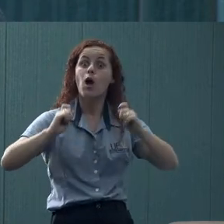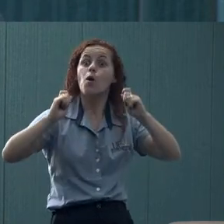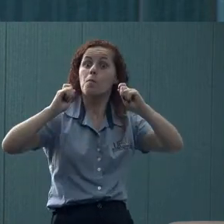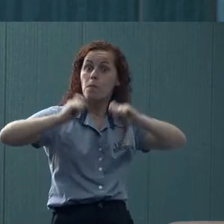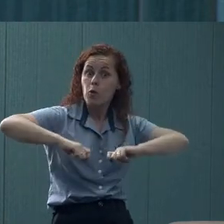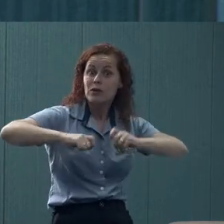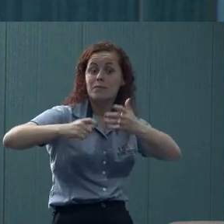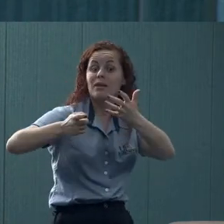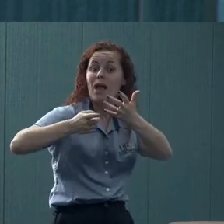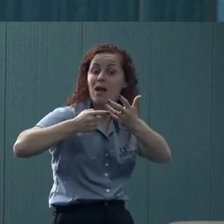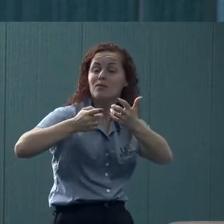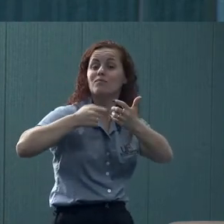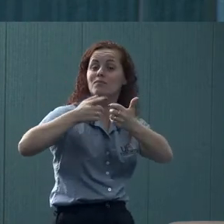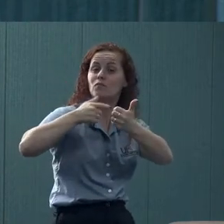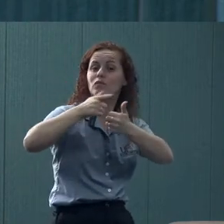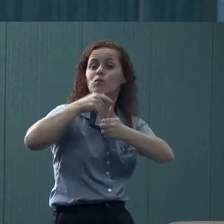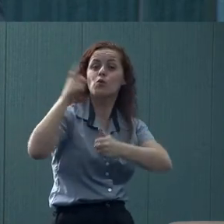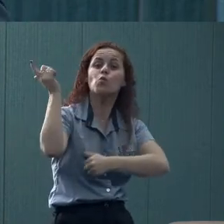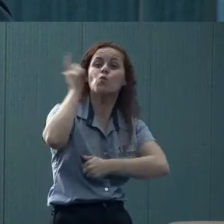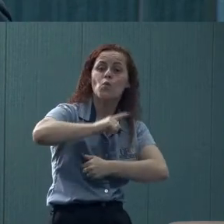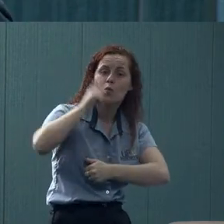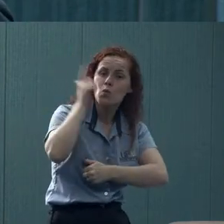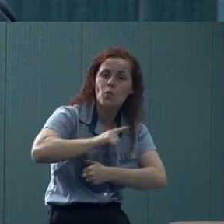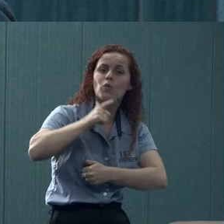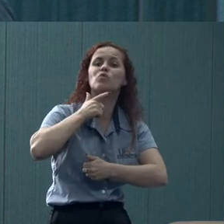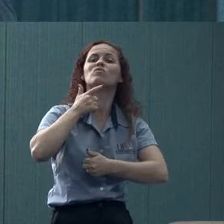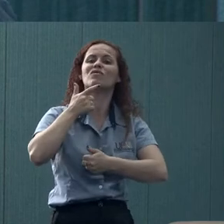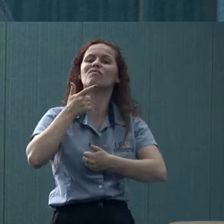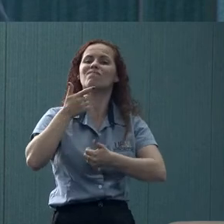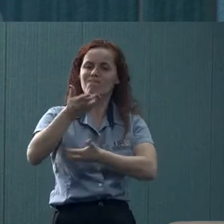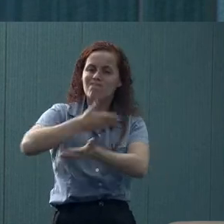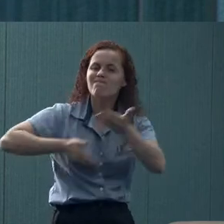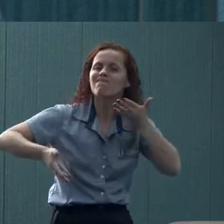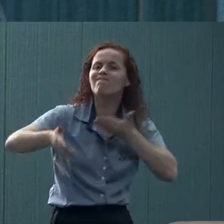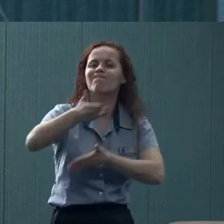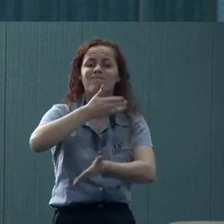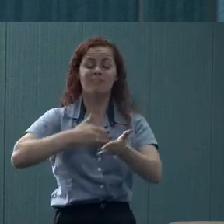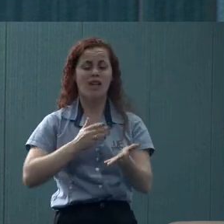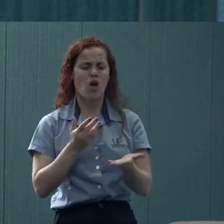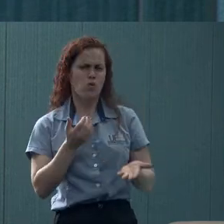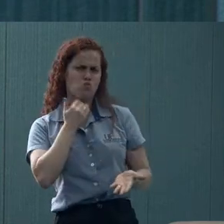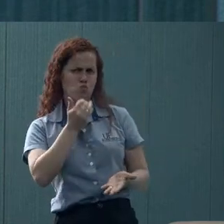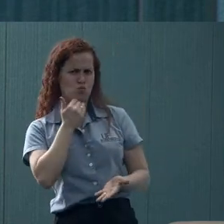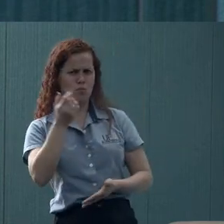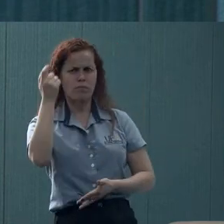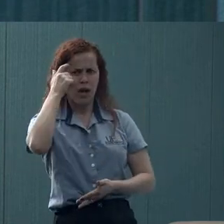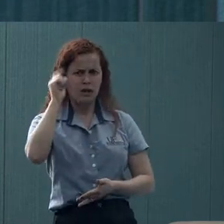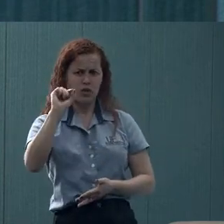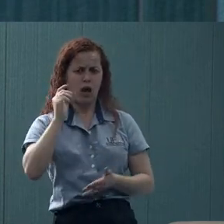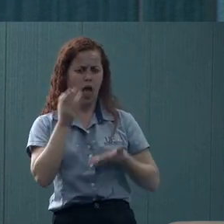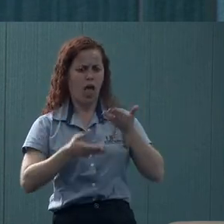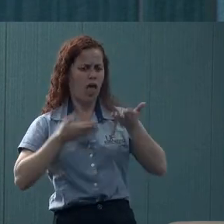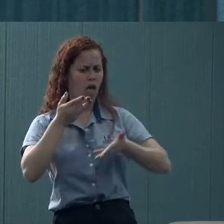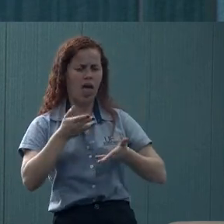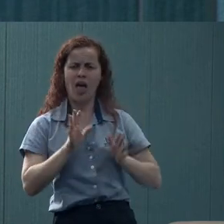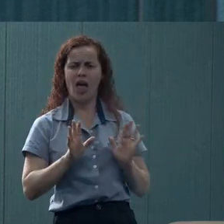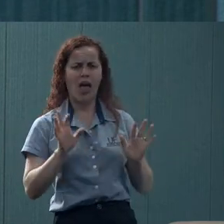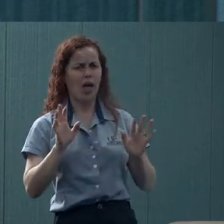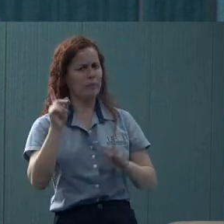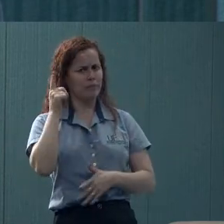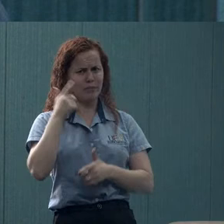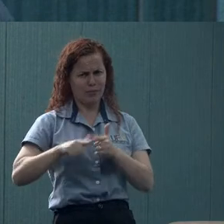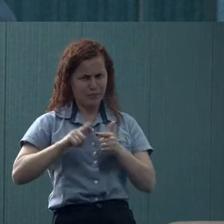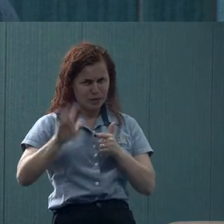lidar com essas questões. Então, não adianta pensar que só ter o atendimento ao problema